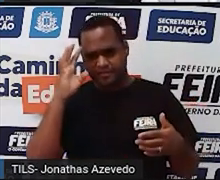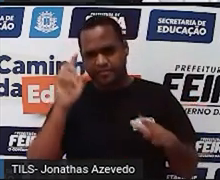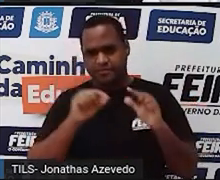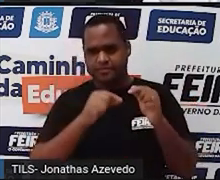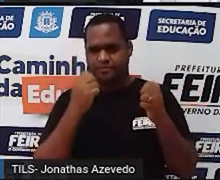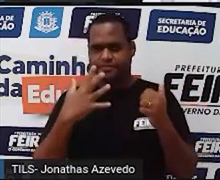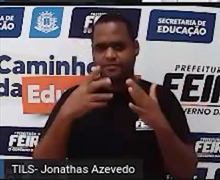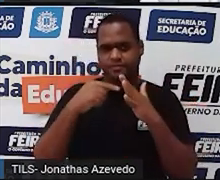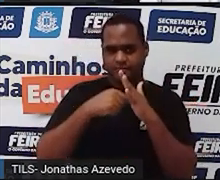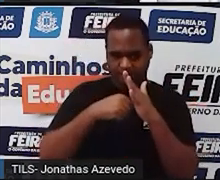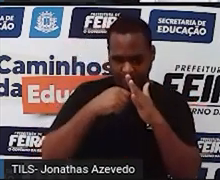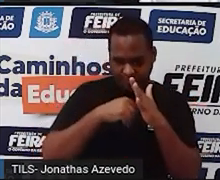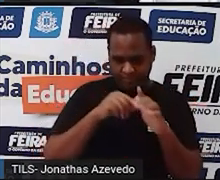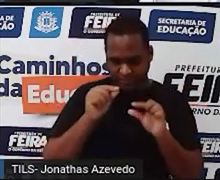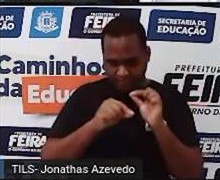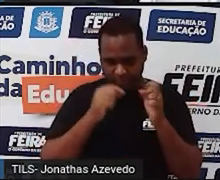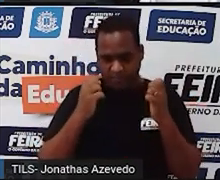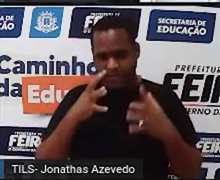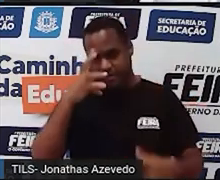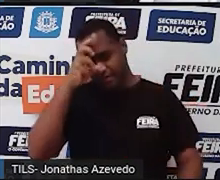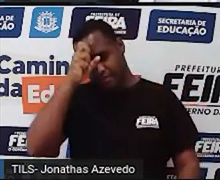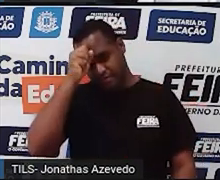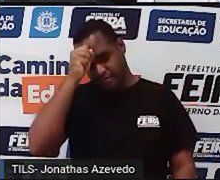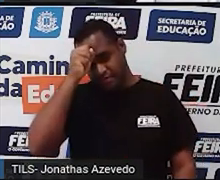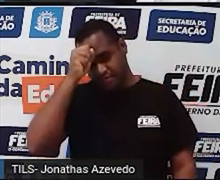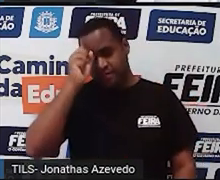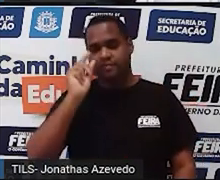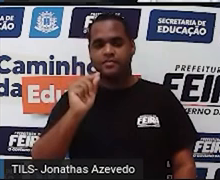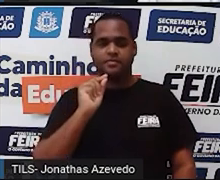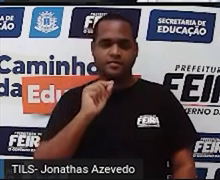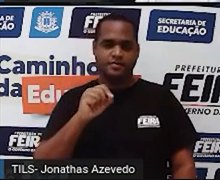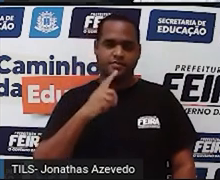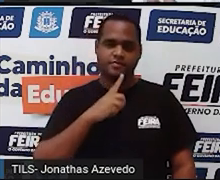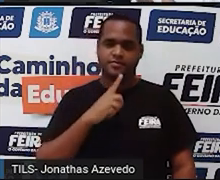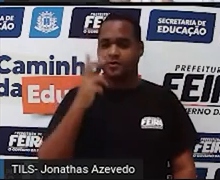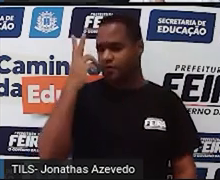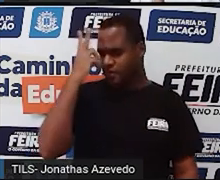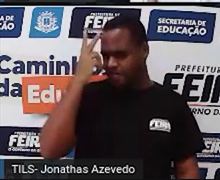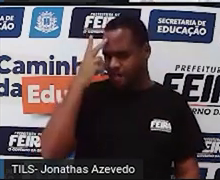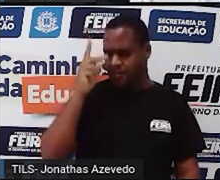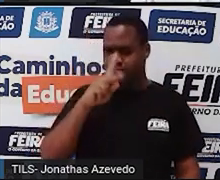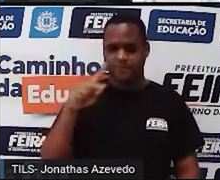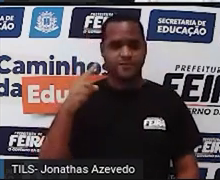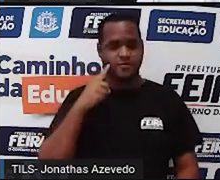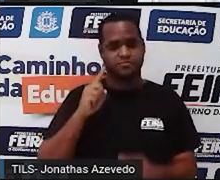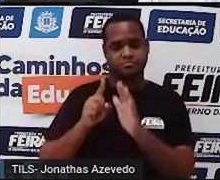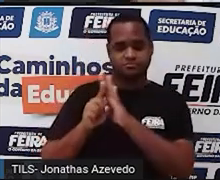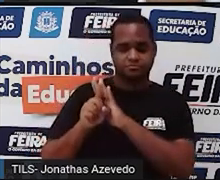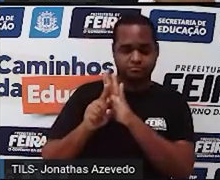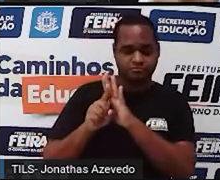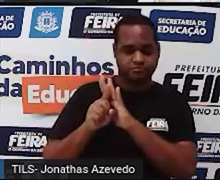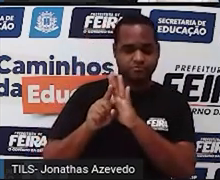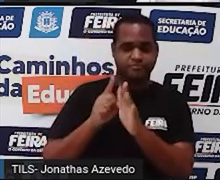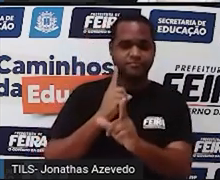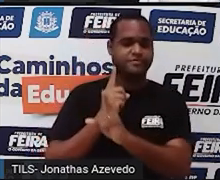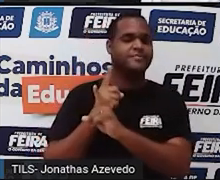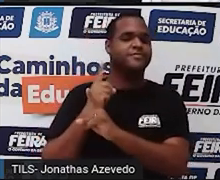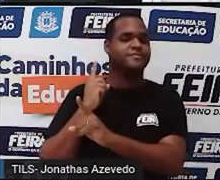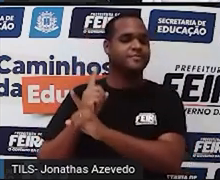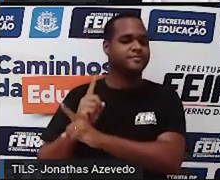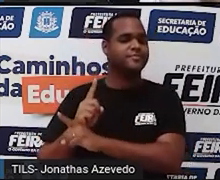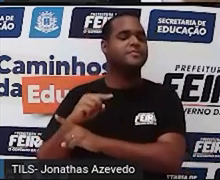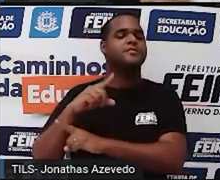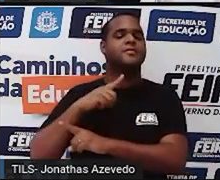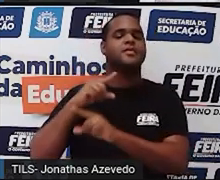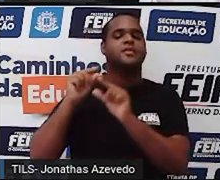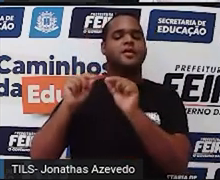avaliar o que a gente aprendeu nessa aula. É normal o professor ou a professora fazer isso com o estudante,